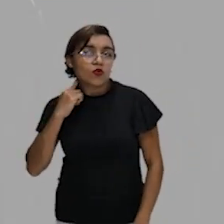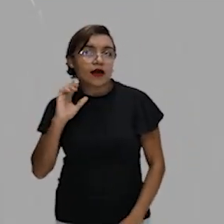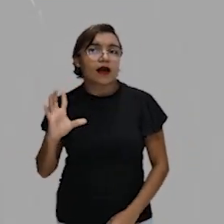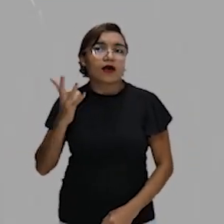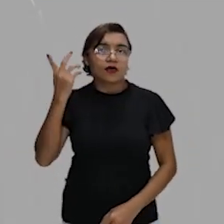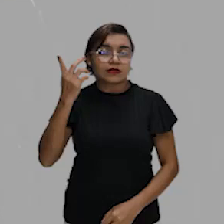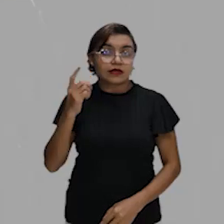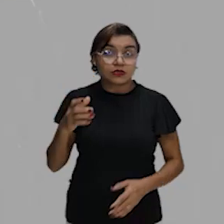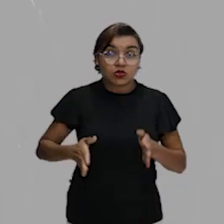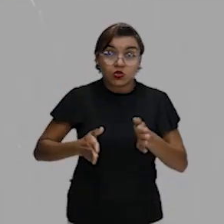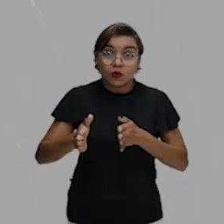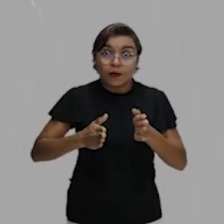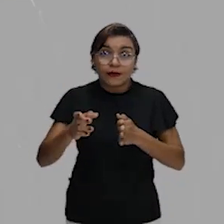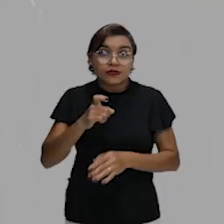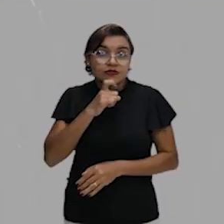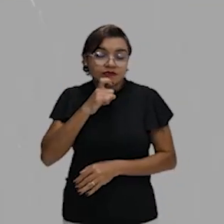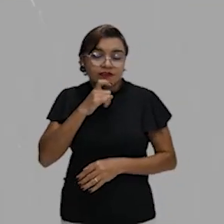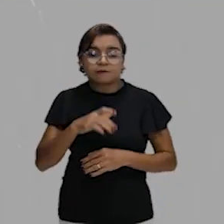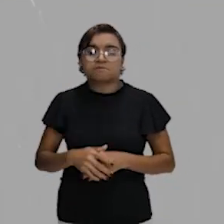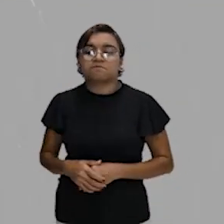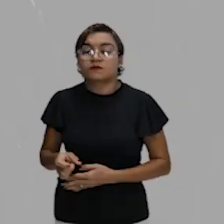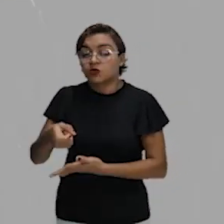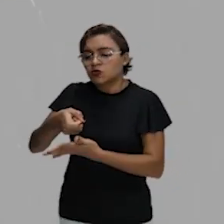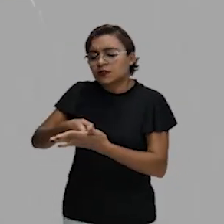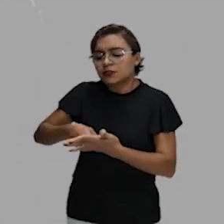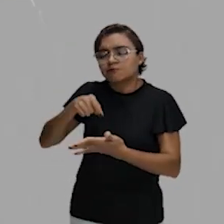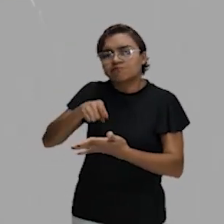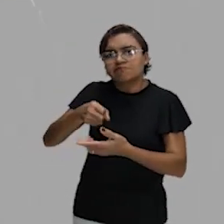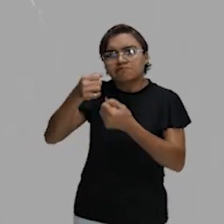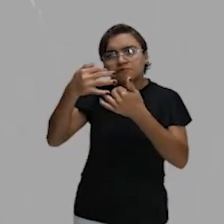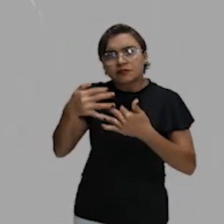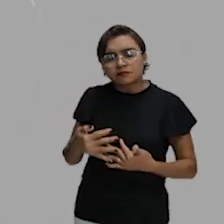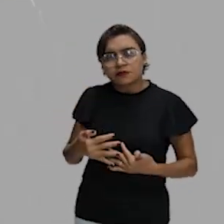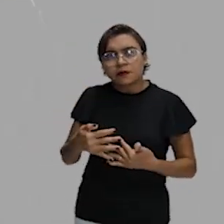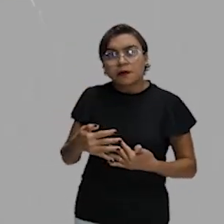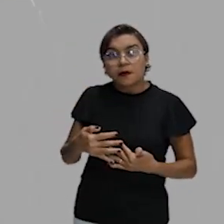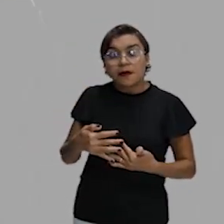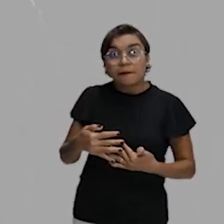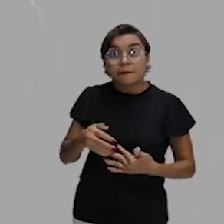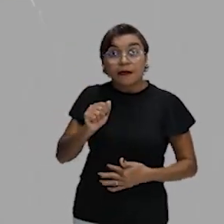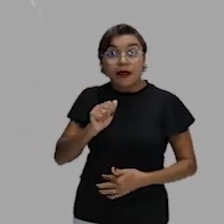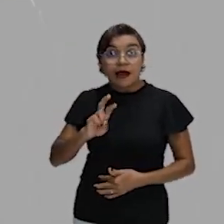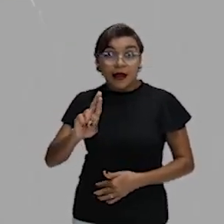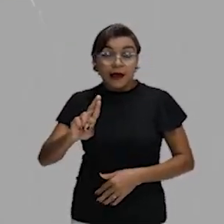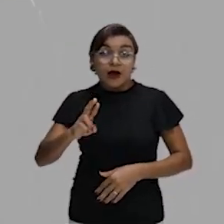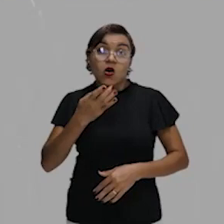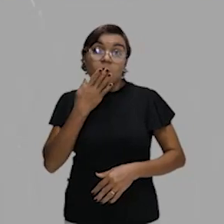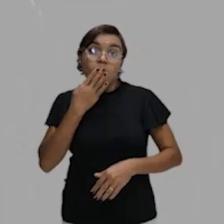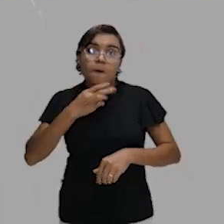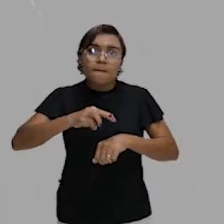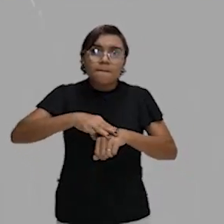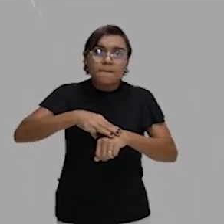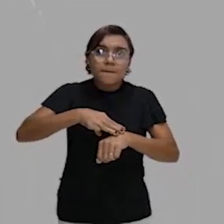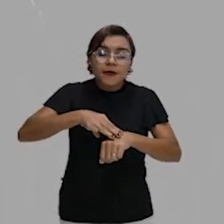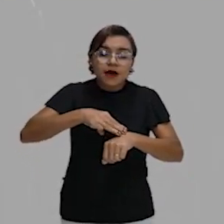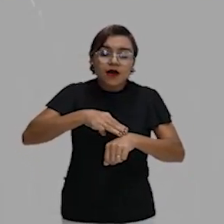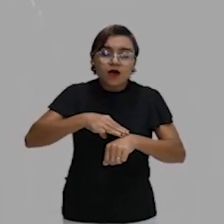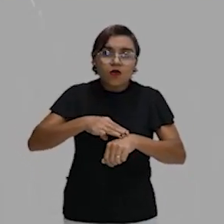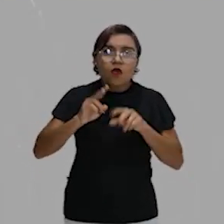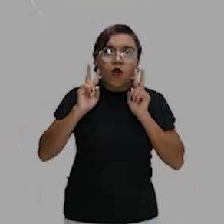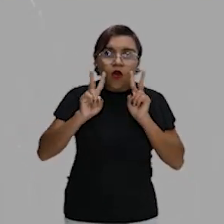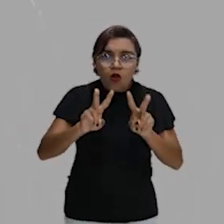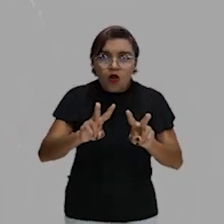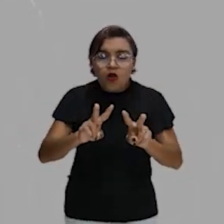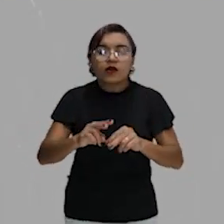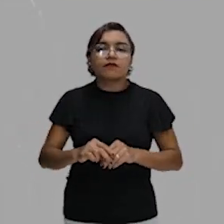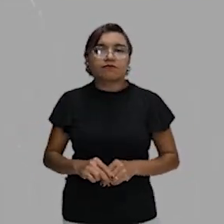Então, como ele bem citou no texto, massa de ar, marrom, você tem ali, marrom, consegue ver a olho nu, como você está vendo.